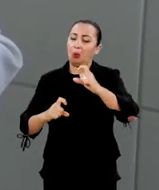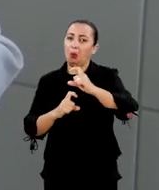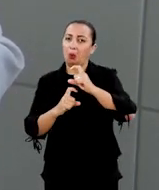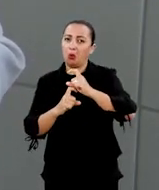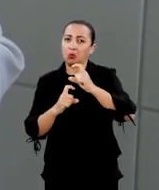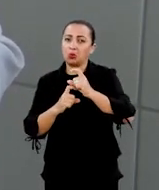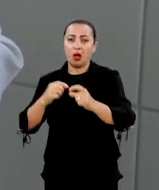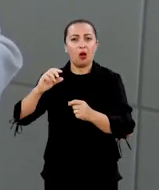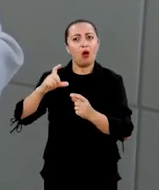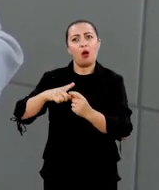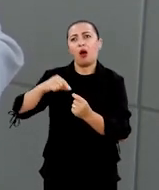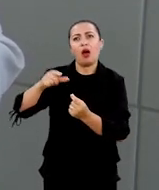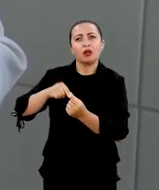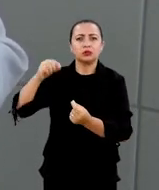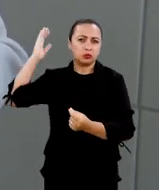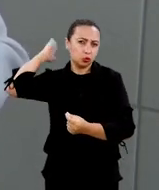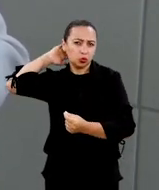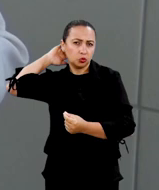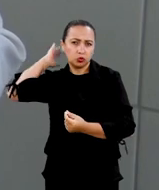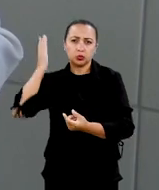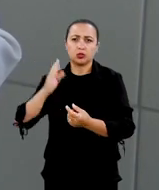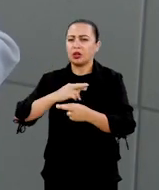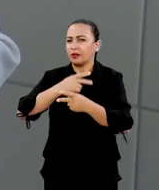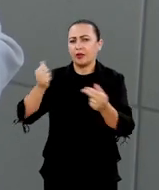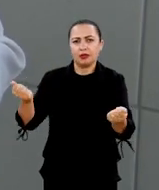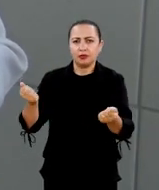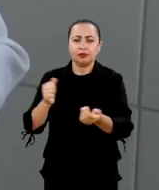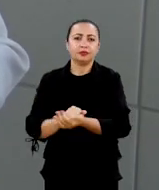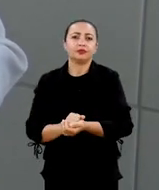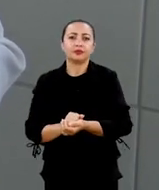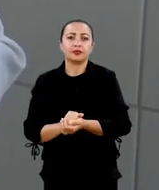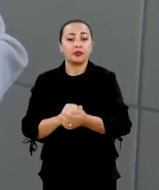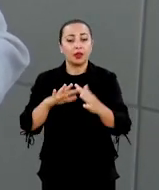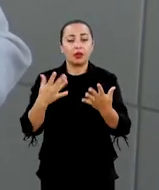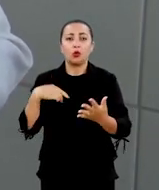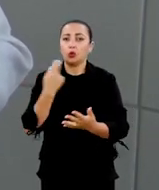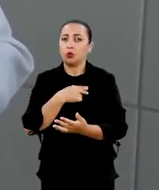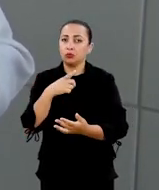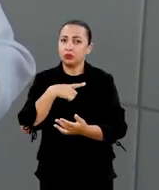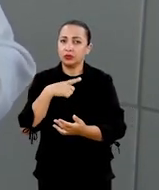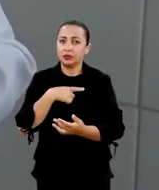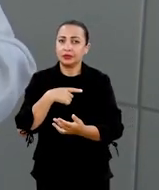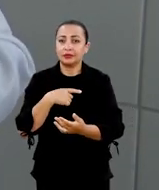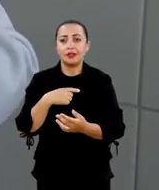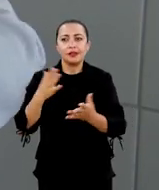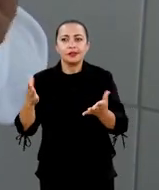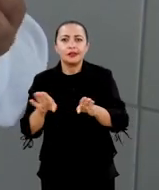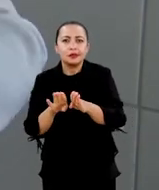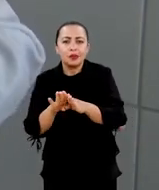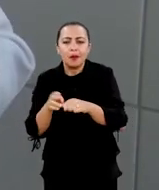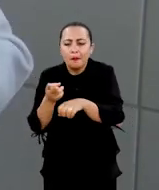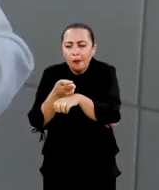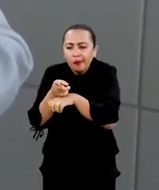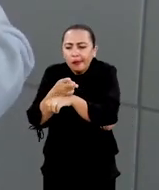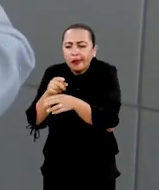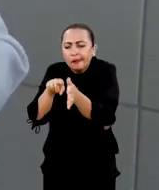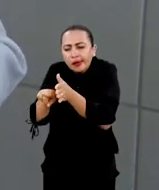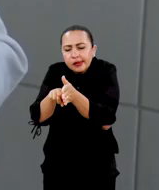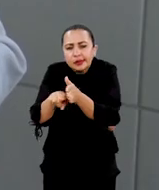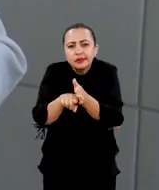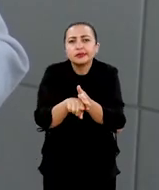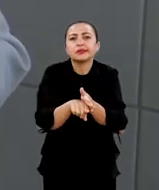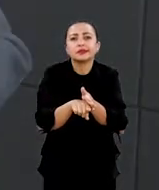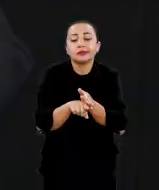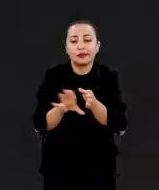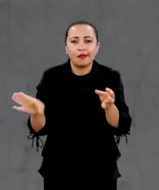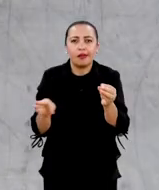comuns, como a castanha do Pará, castanha de caju e etc. Então a gente tenta, né, está tentando com essa